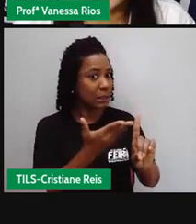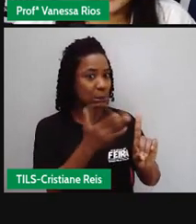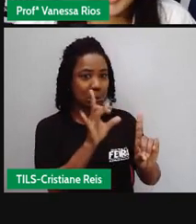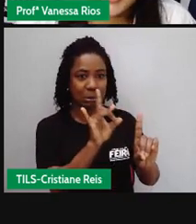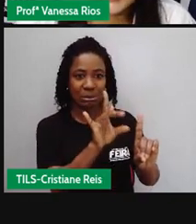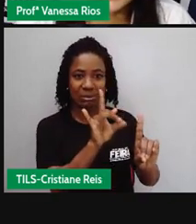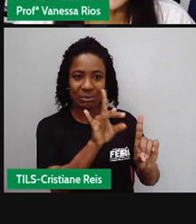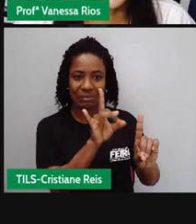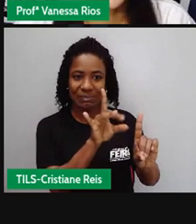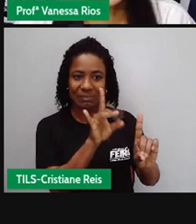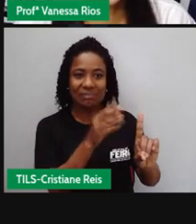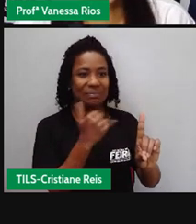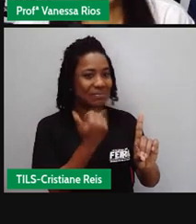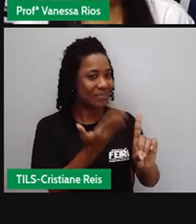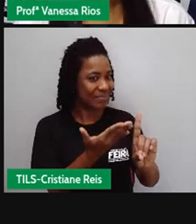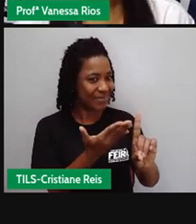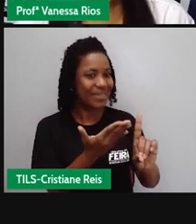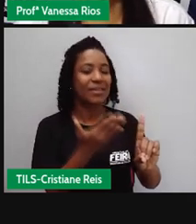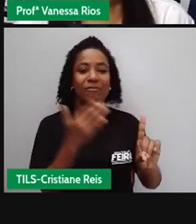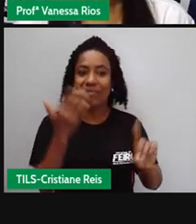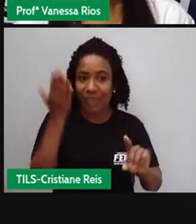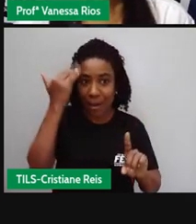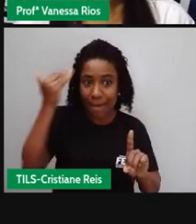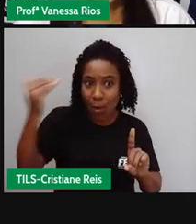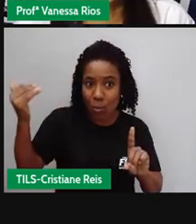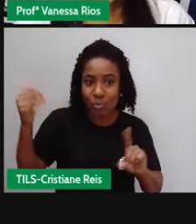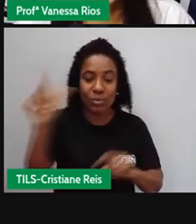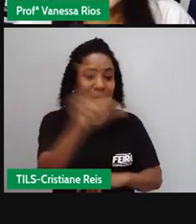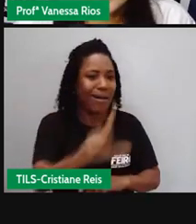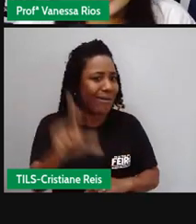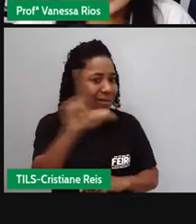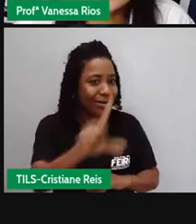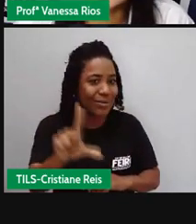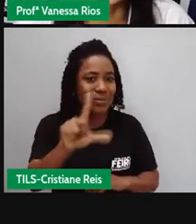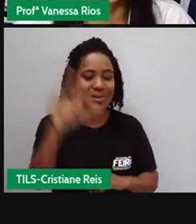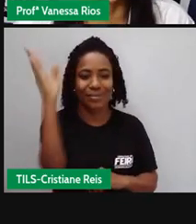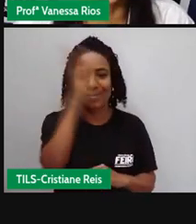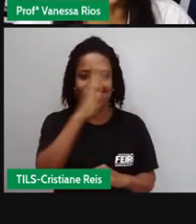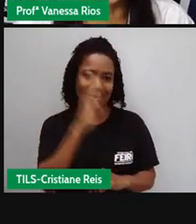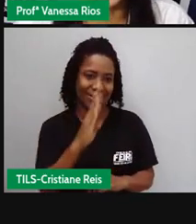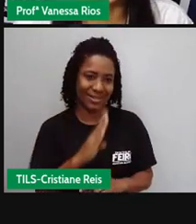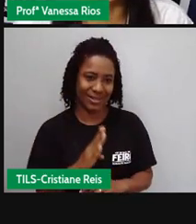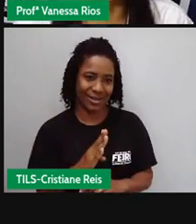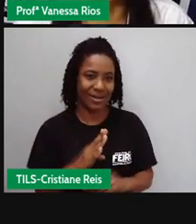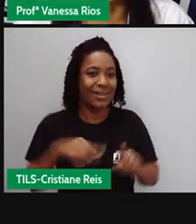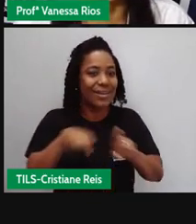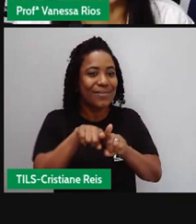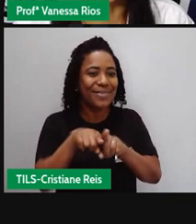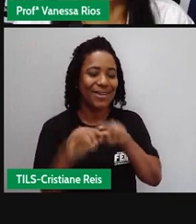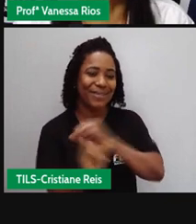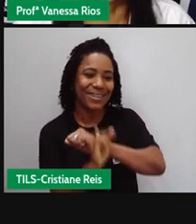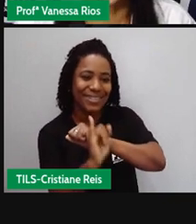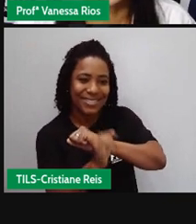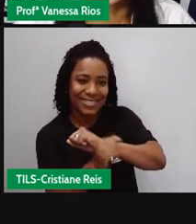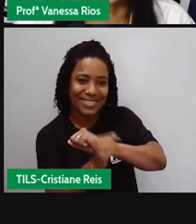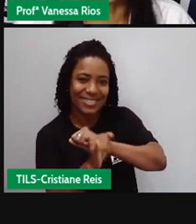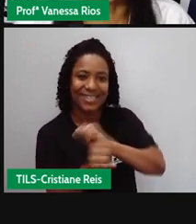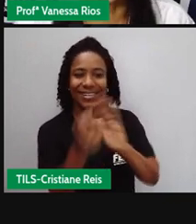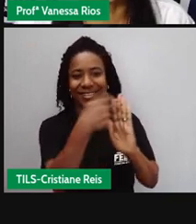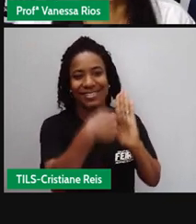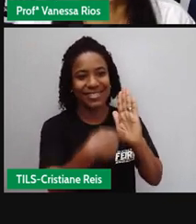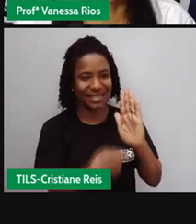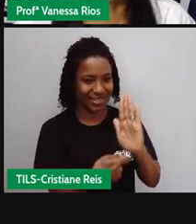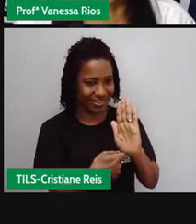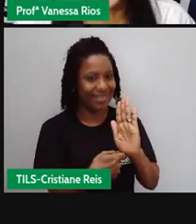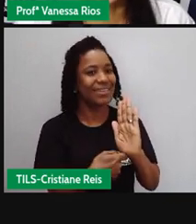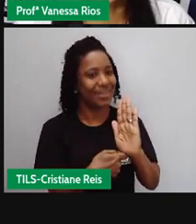literatura brasileira e principalmente para a escrita das crônicas no nosso país fazendo com que esses